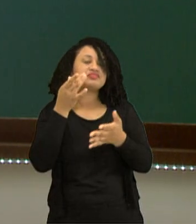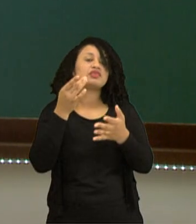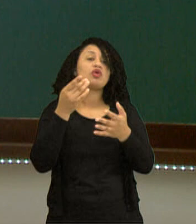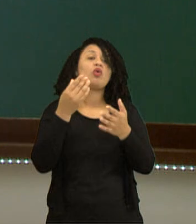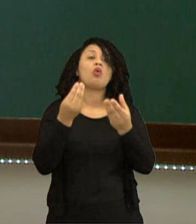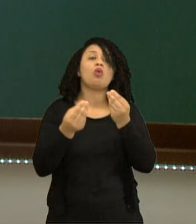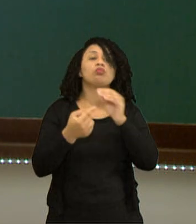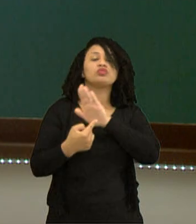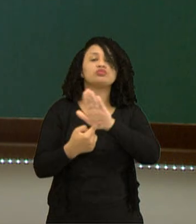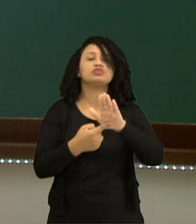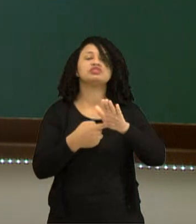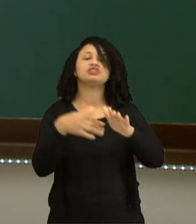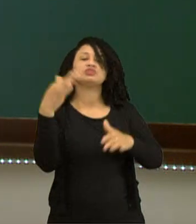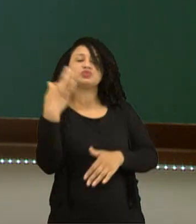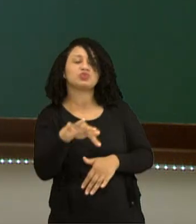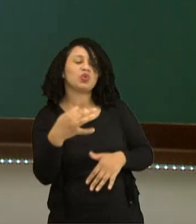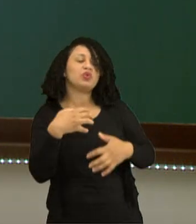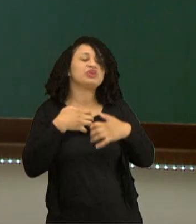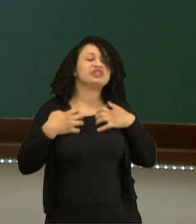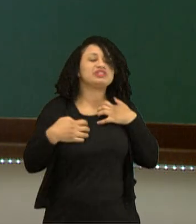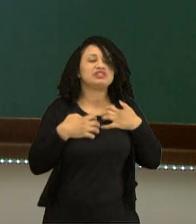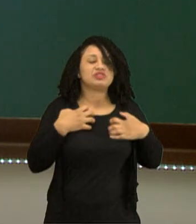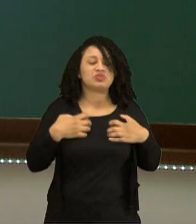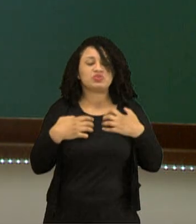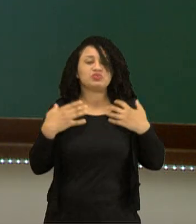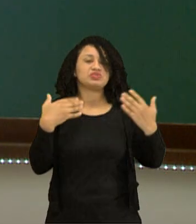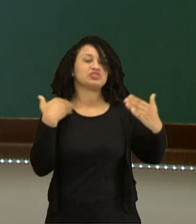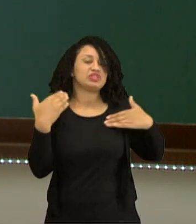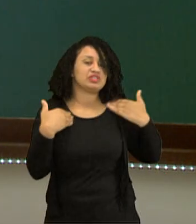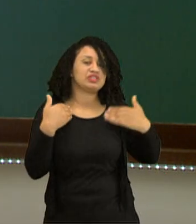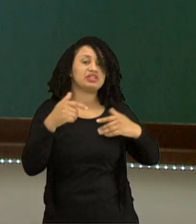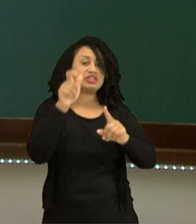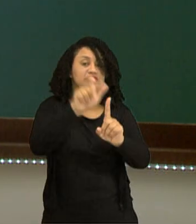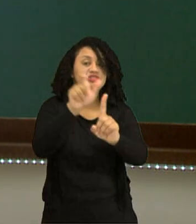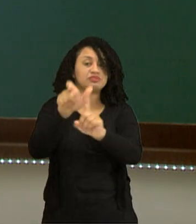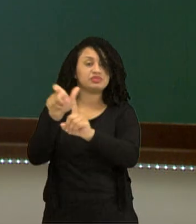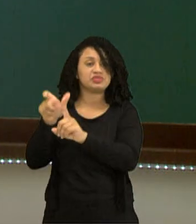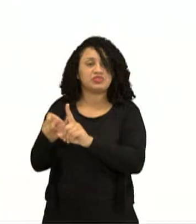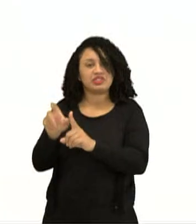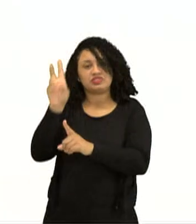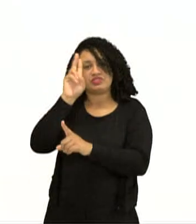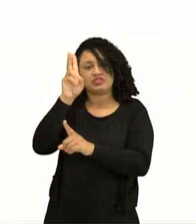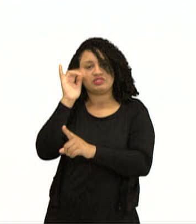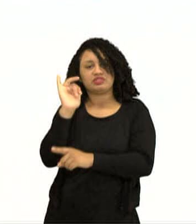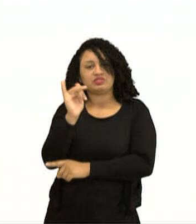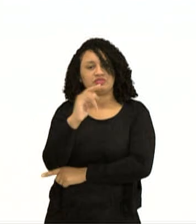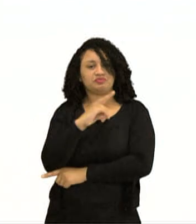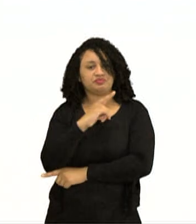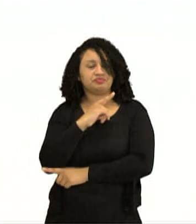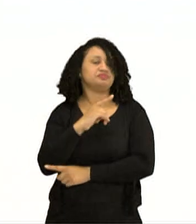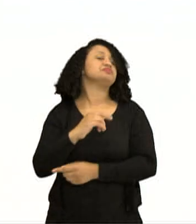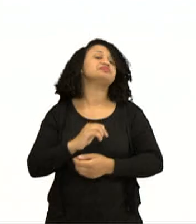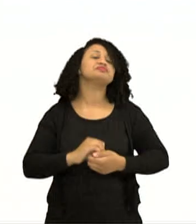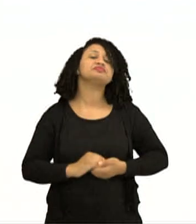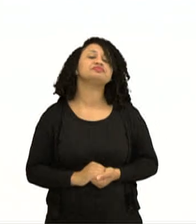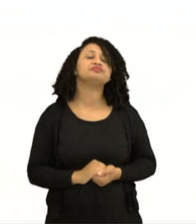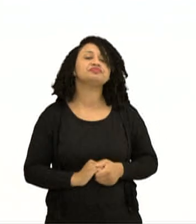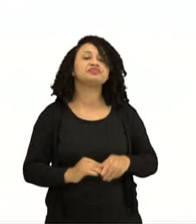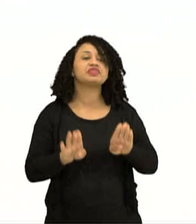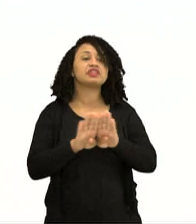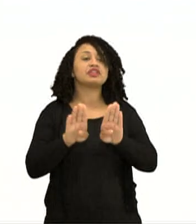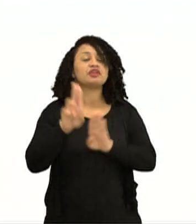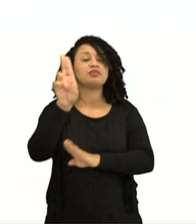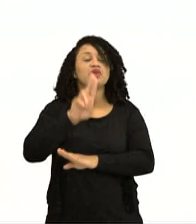dores, as angústias, as alegrias das personagens, enfim. E o uso da